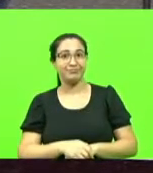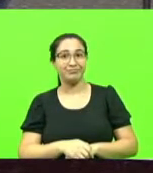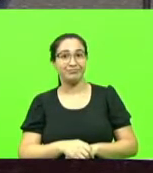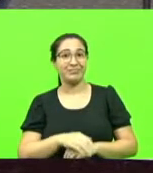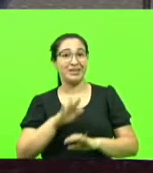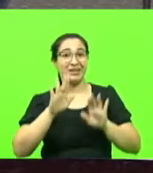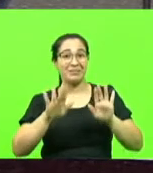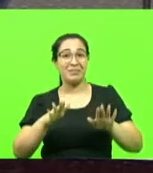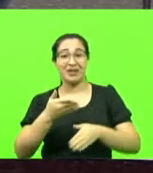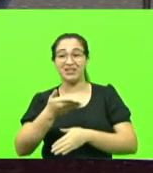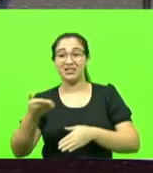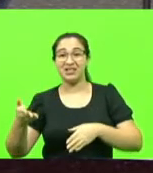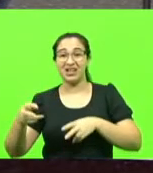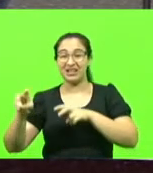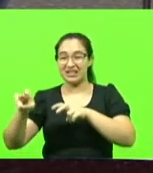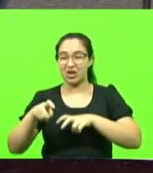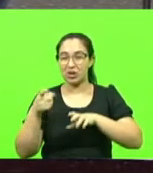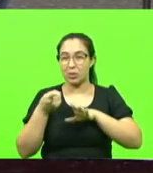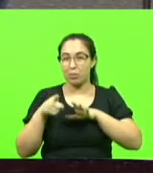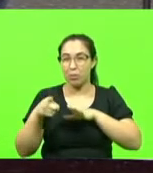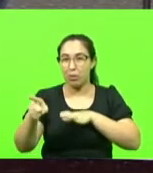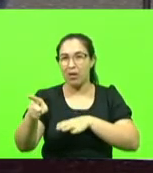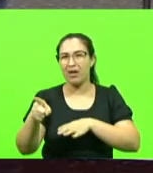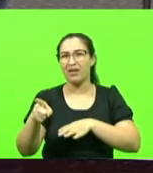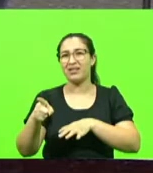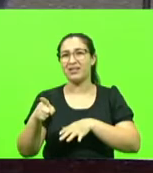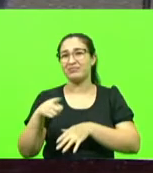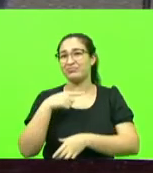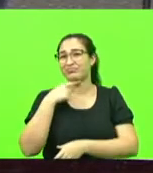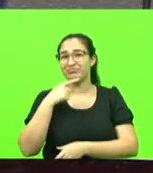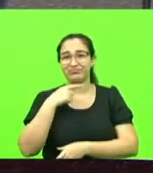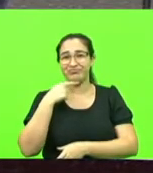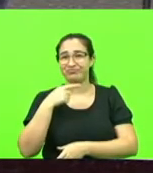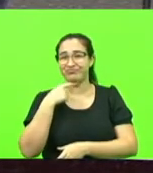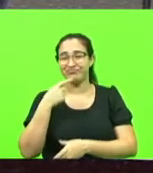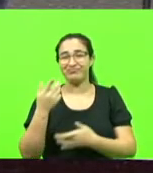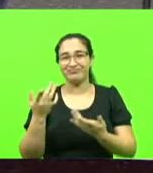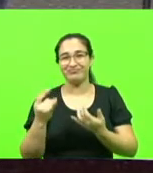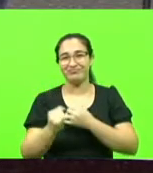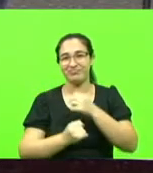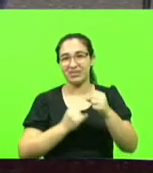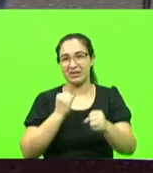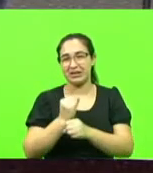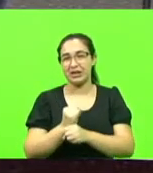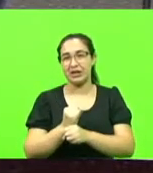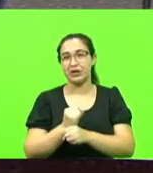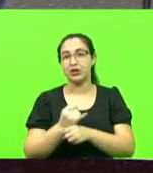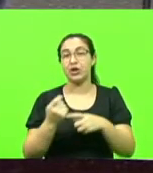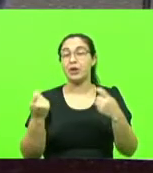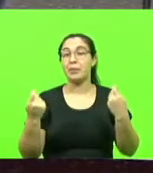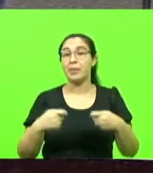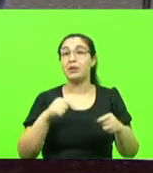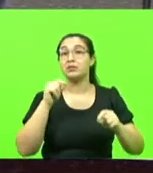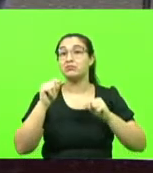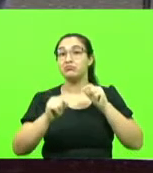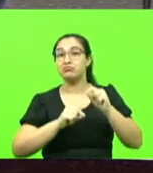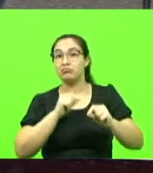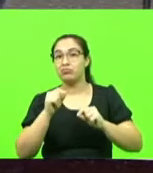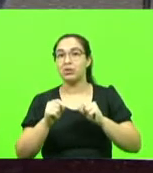problema para o agronegócio é que seria preciso que a conexão chegasse